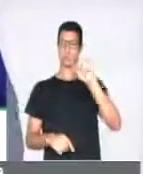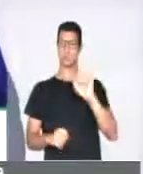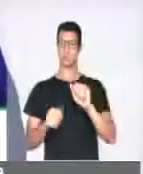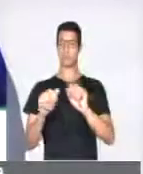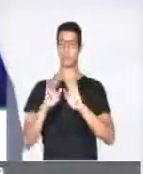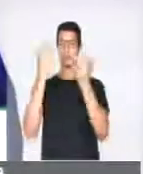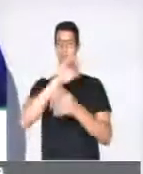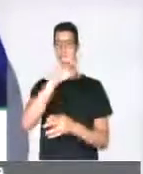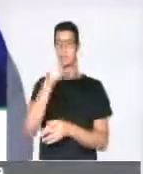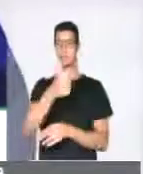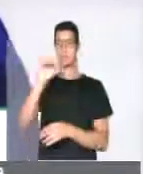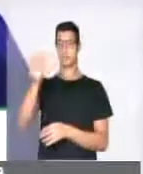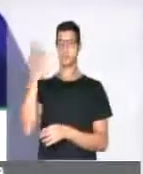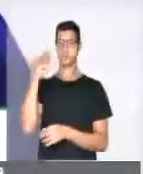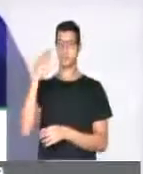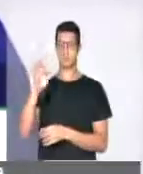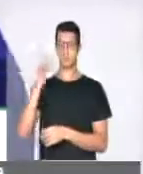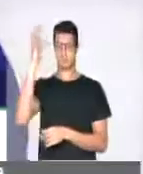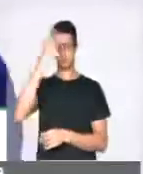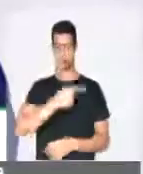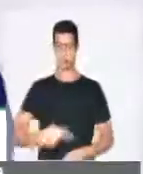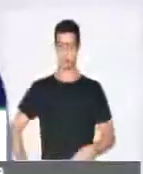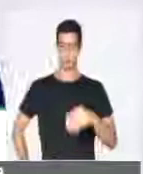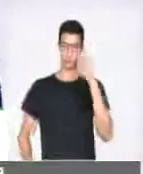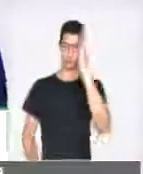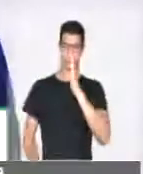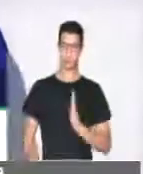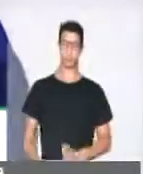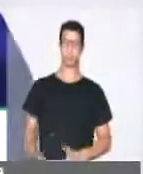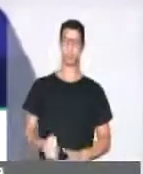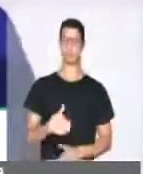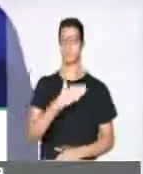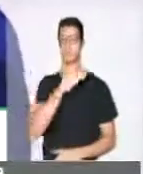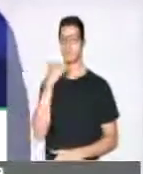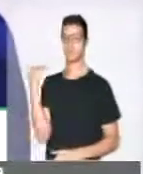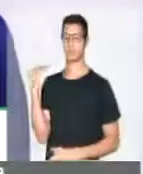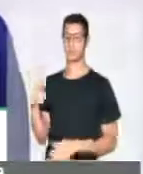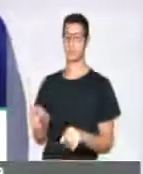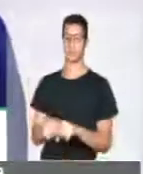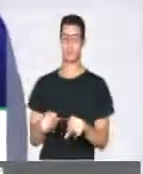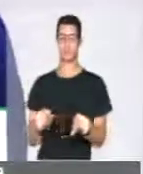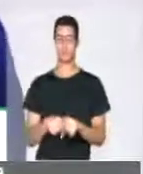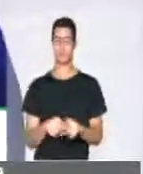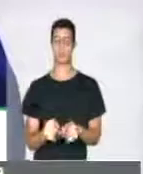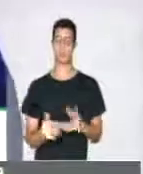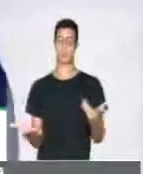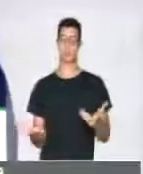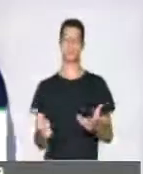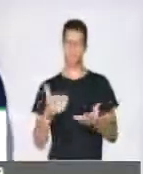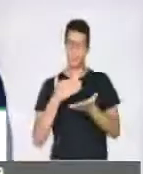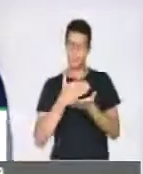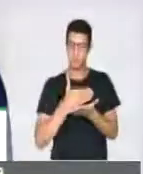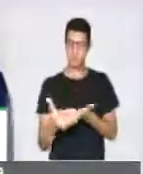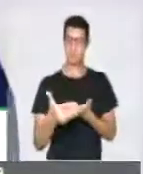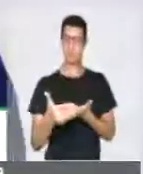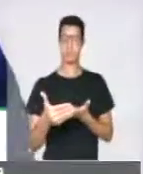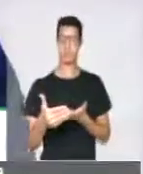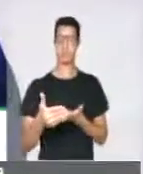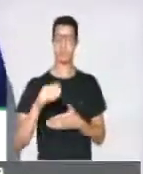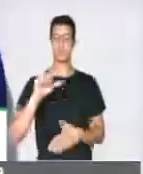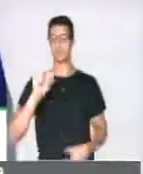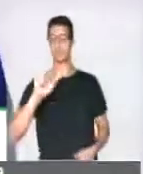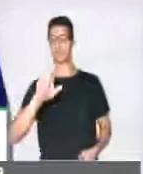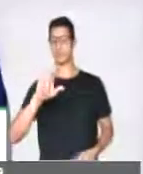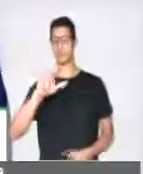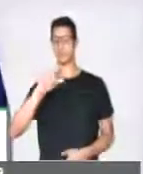dia 10 passado, futuro presidente do Brasil, ceifado tragicamente. A iniciativa do presidente Carlos